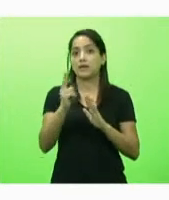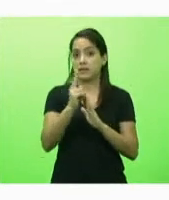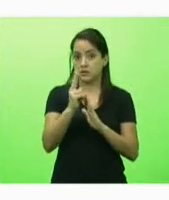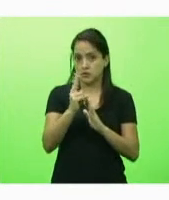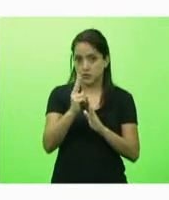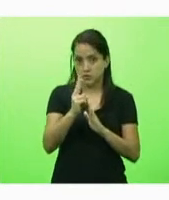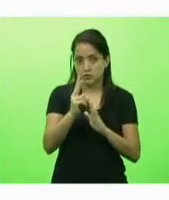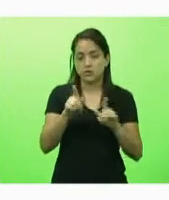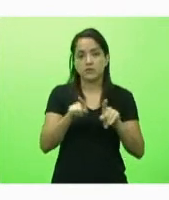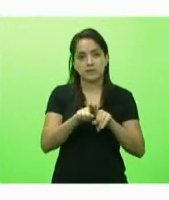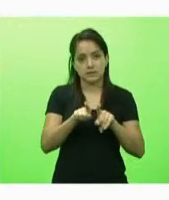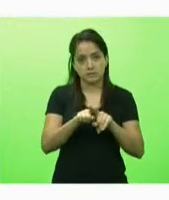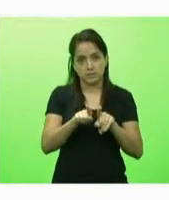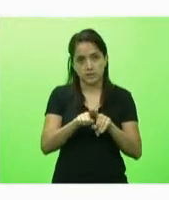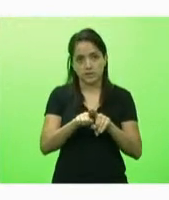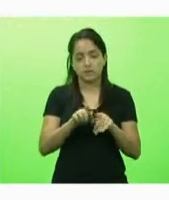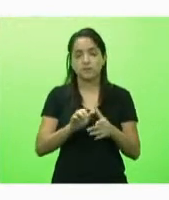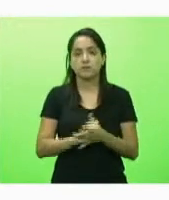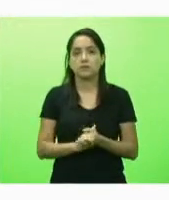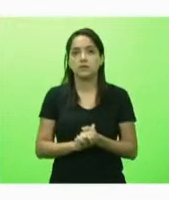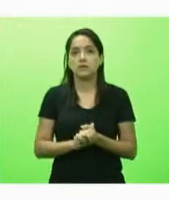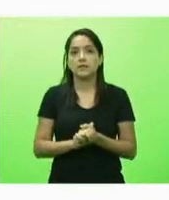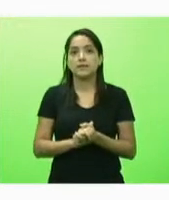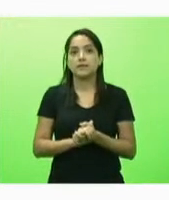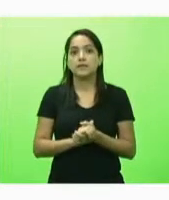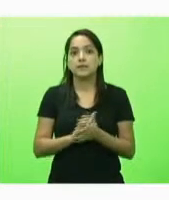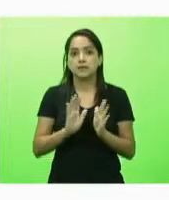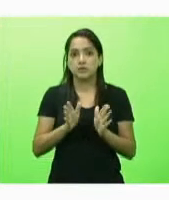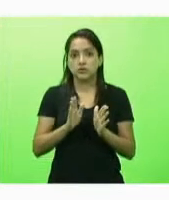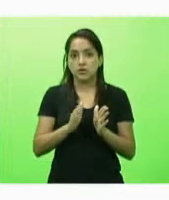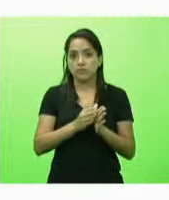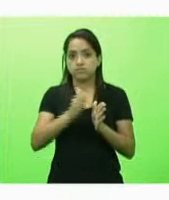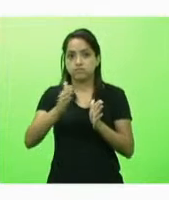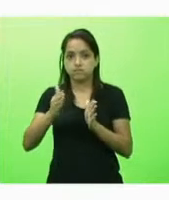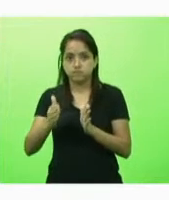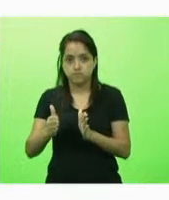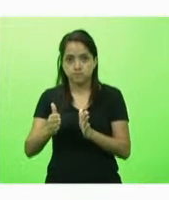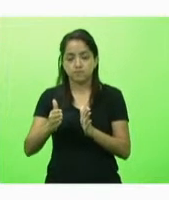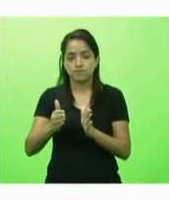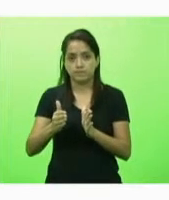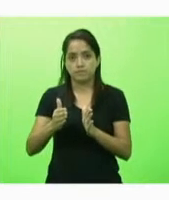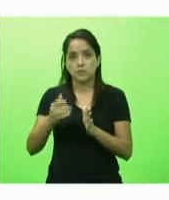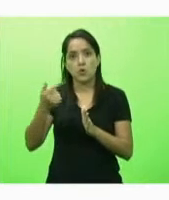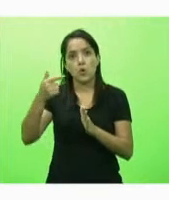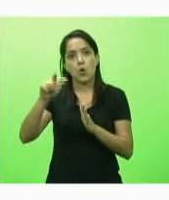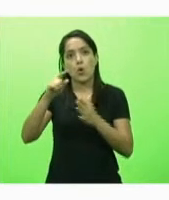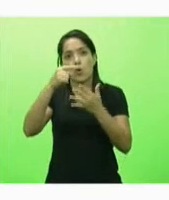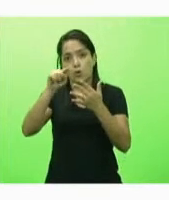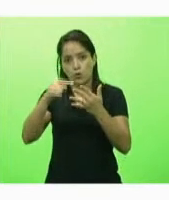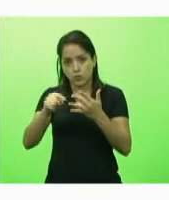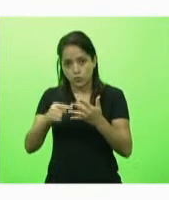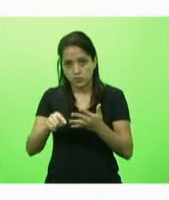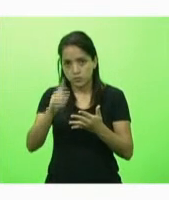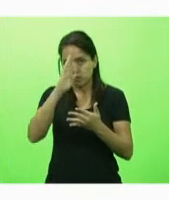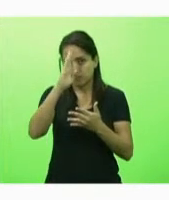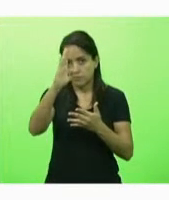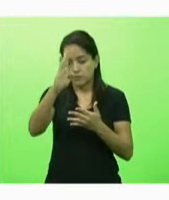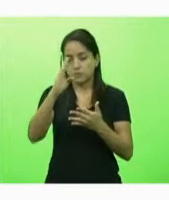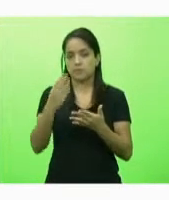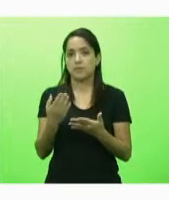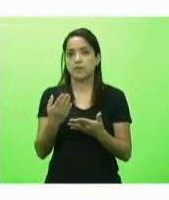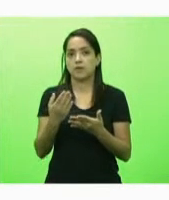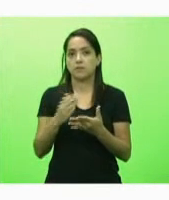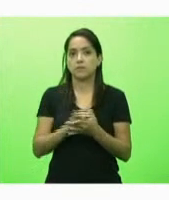primeiro momento contemplada e logo a seguir na CIB 013 acrescentamos outras necessidades o APH móvel